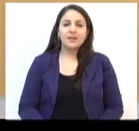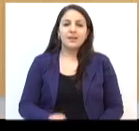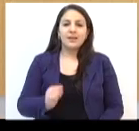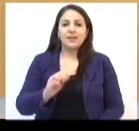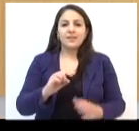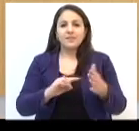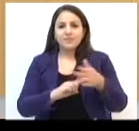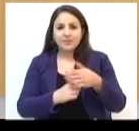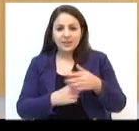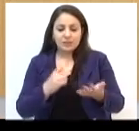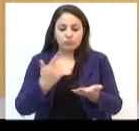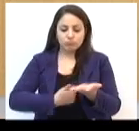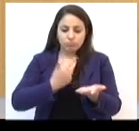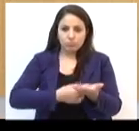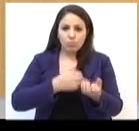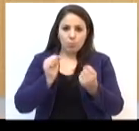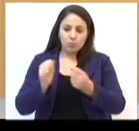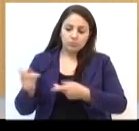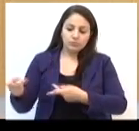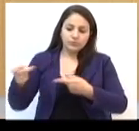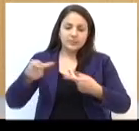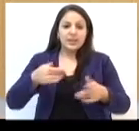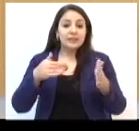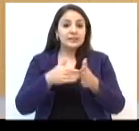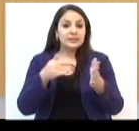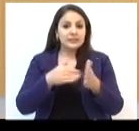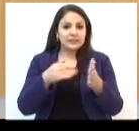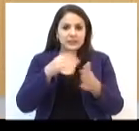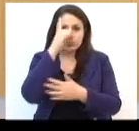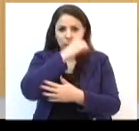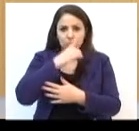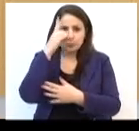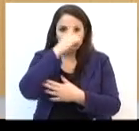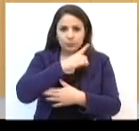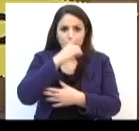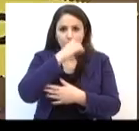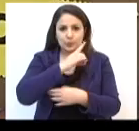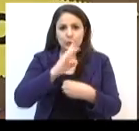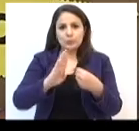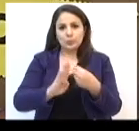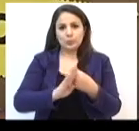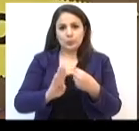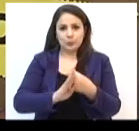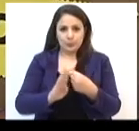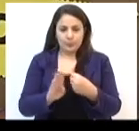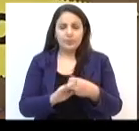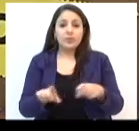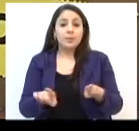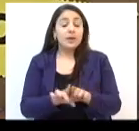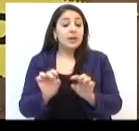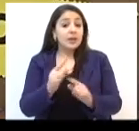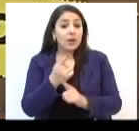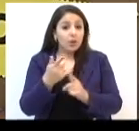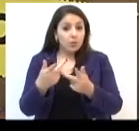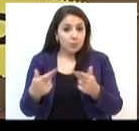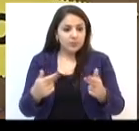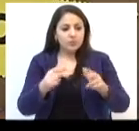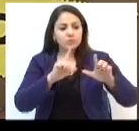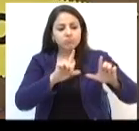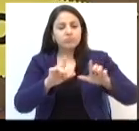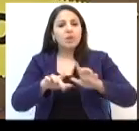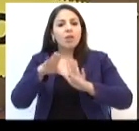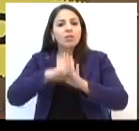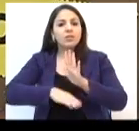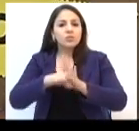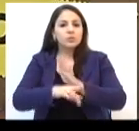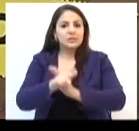Feira do Livro pode ser visitada até domingo no Gourbon Shopping. Em alguns estandes, os descontos chegam